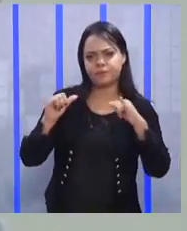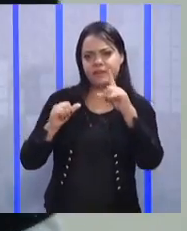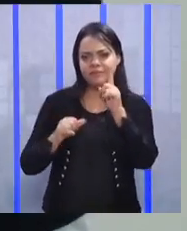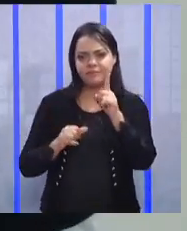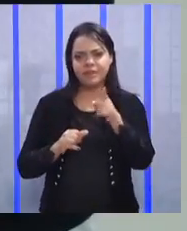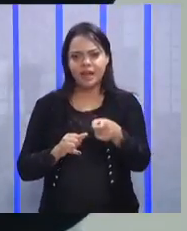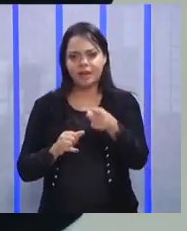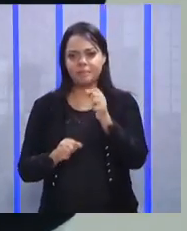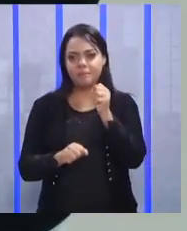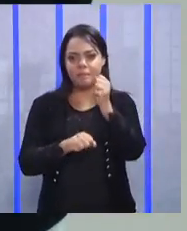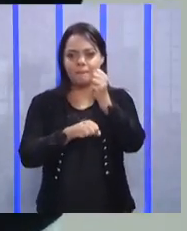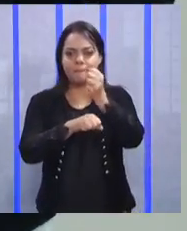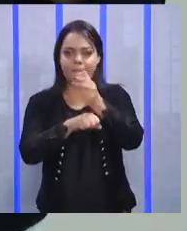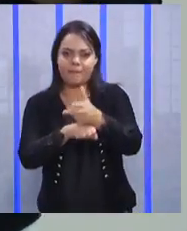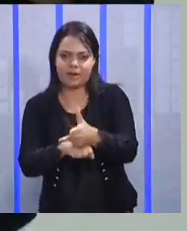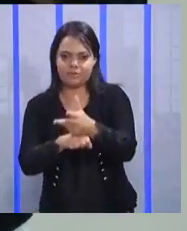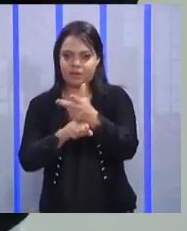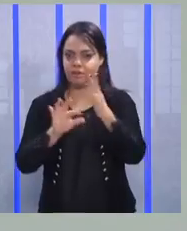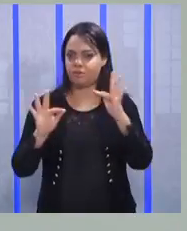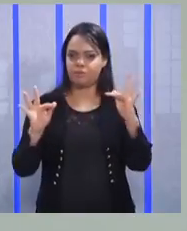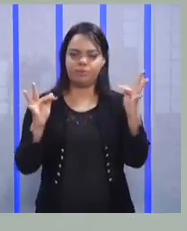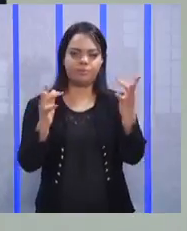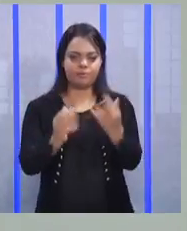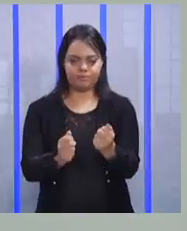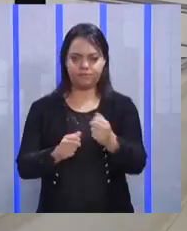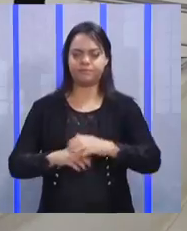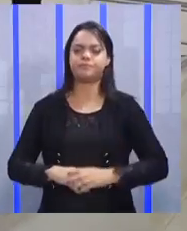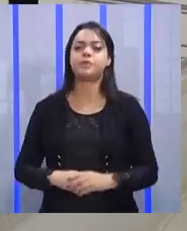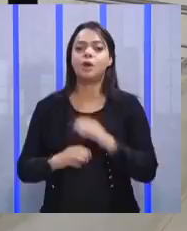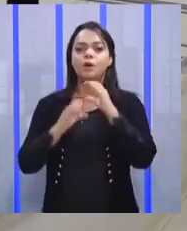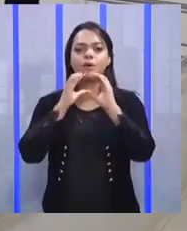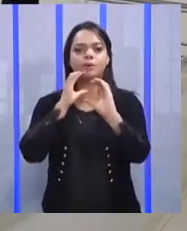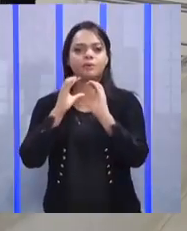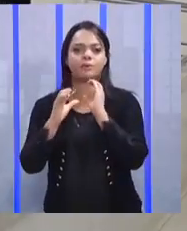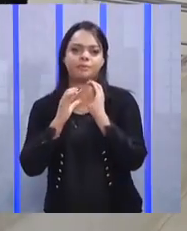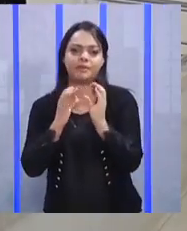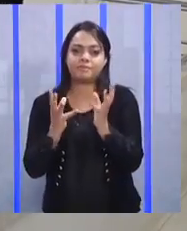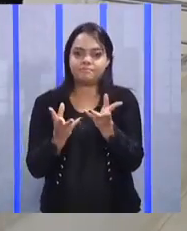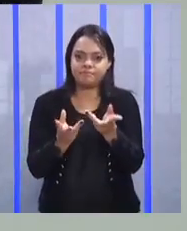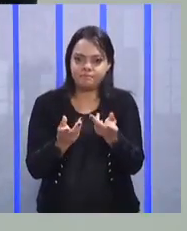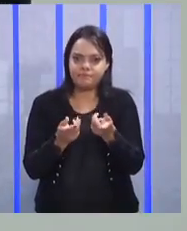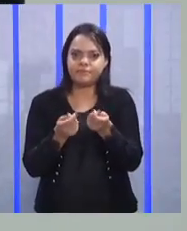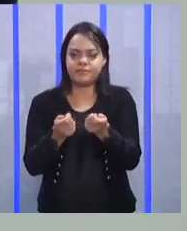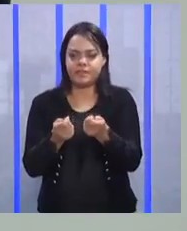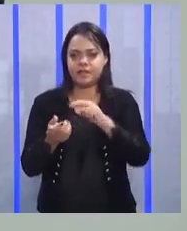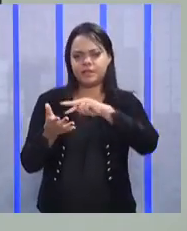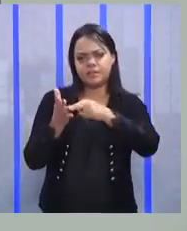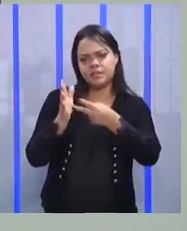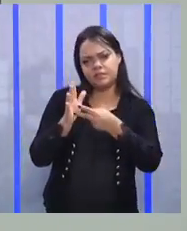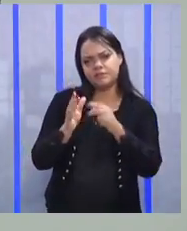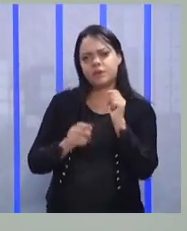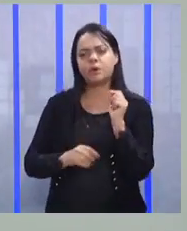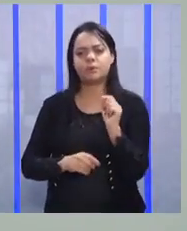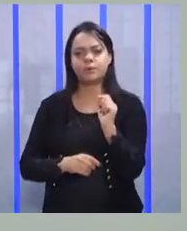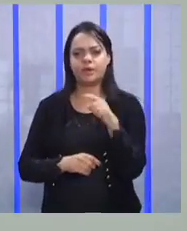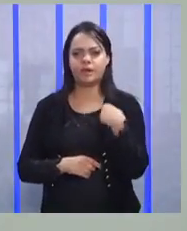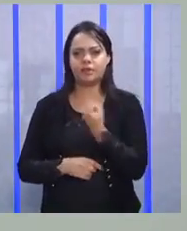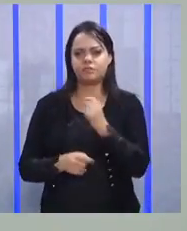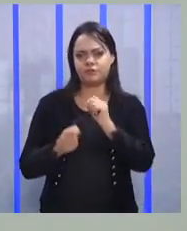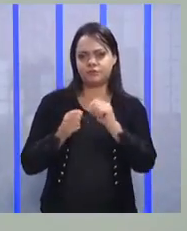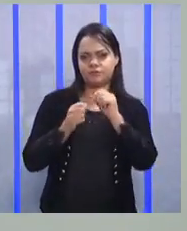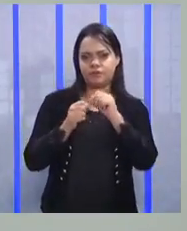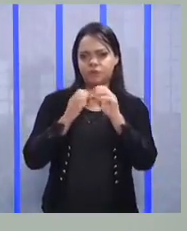compartilhada entre todos. Comunicação eficaz, que é quando a gente faz um